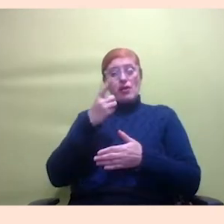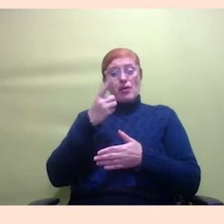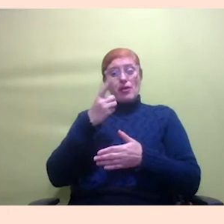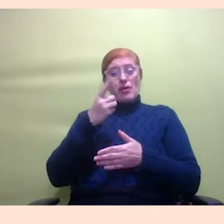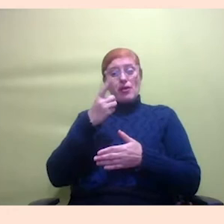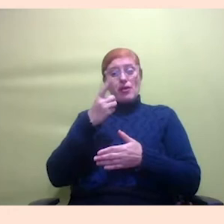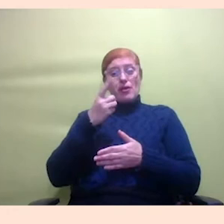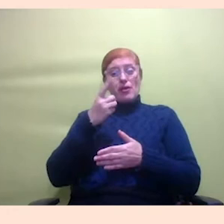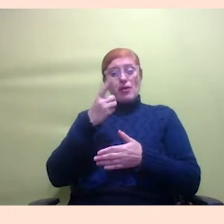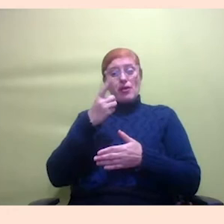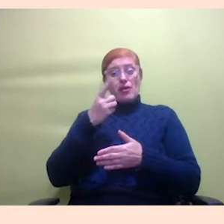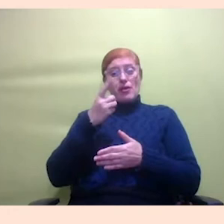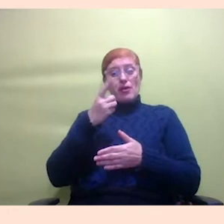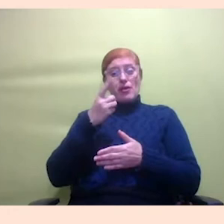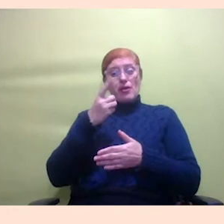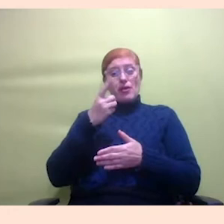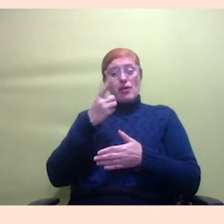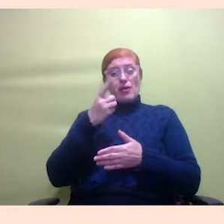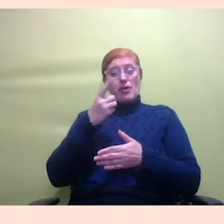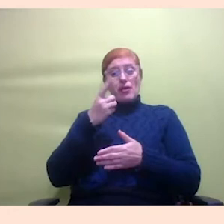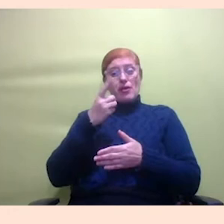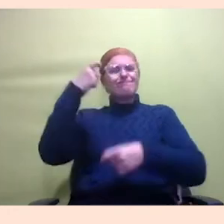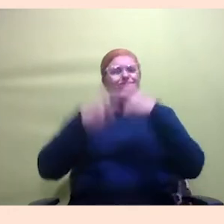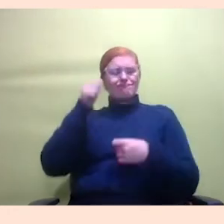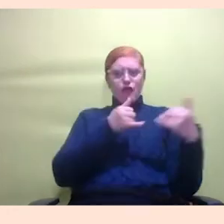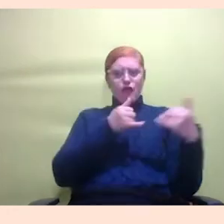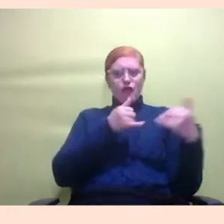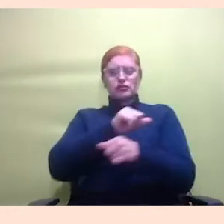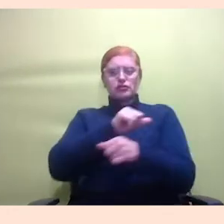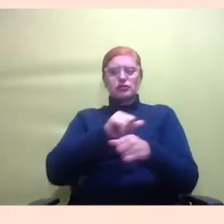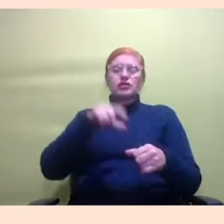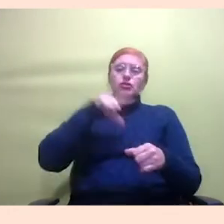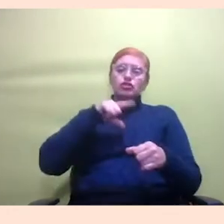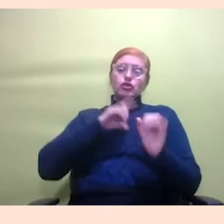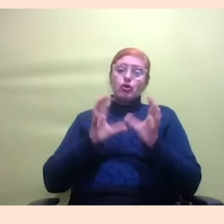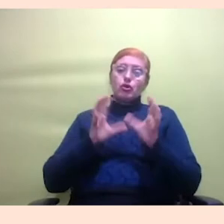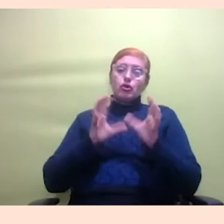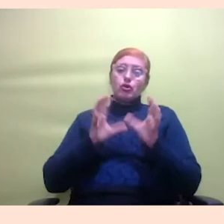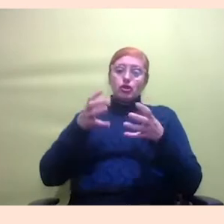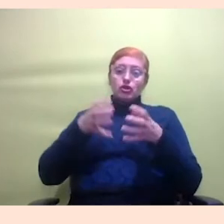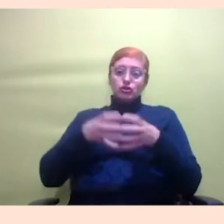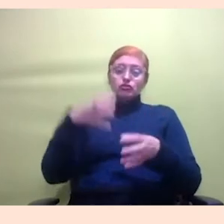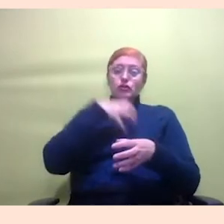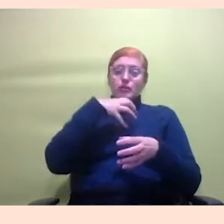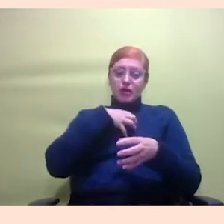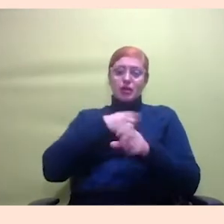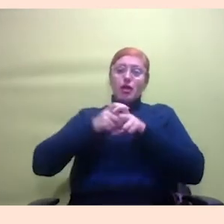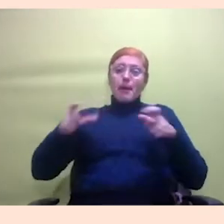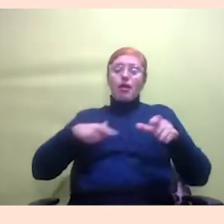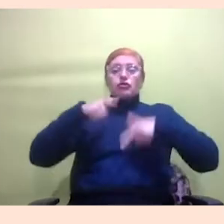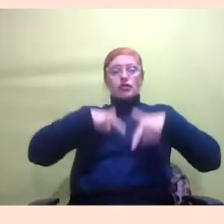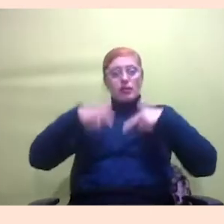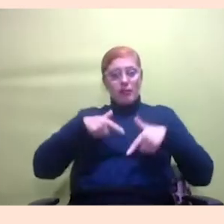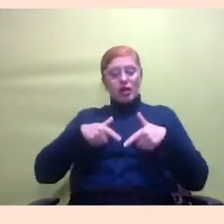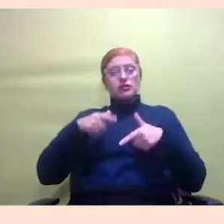trabalho para o resto do Brasil era um coletivo somente em Salvador e a gente amplia nosso trabalho e a ideia da revista é que seja uma revista acadêmica também